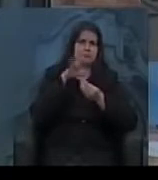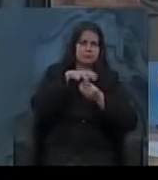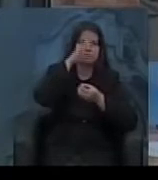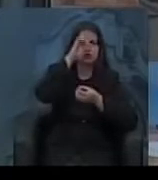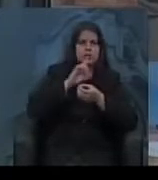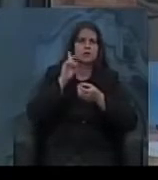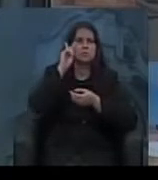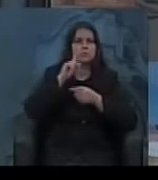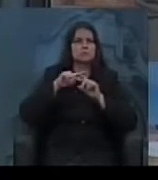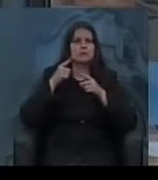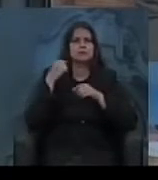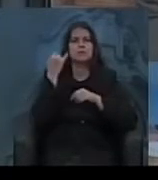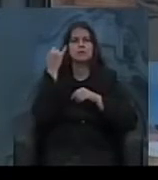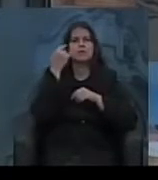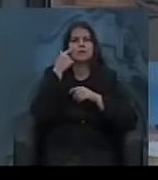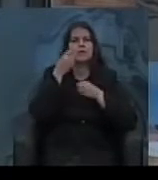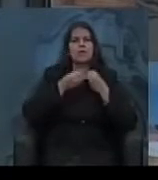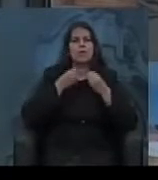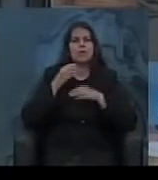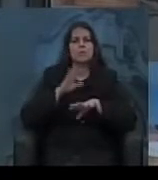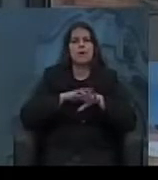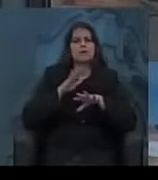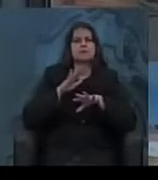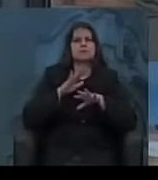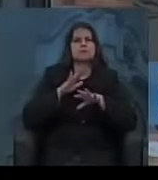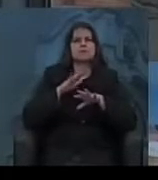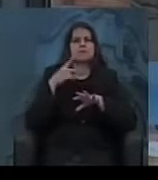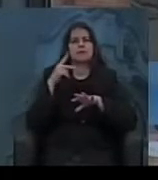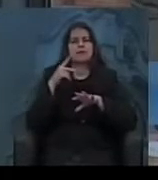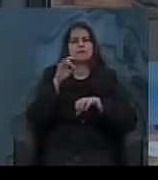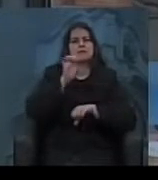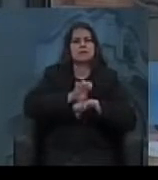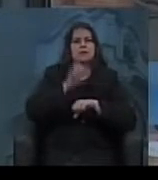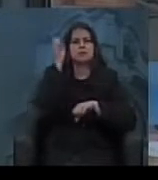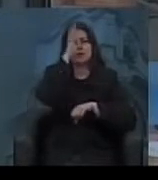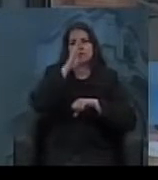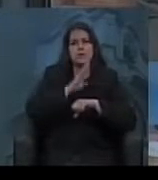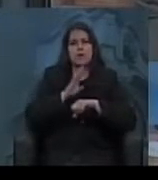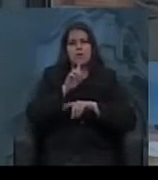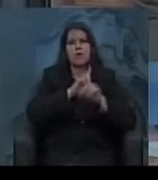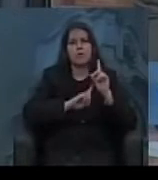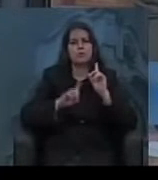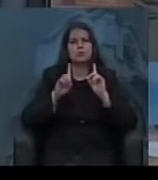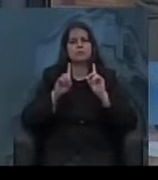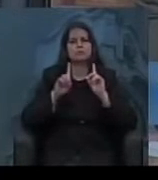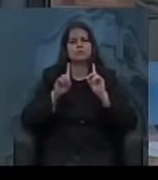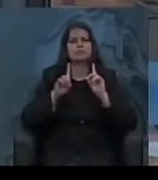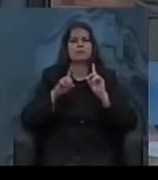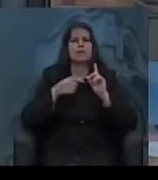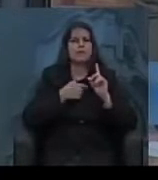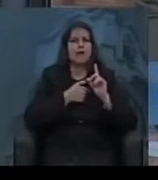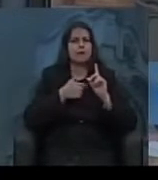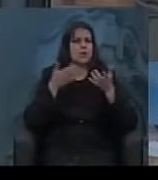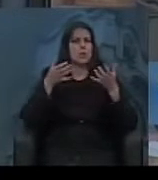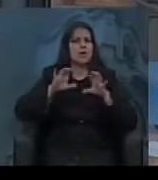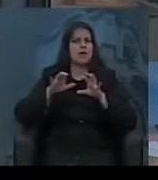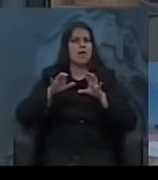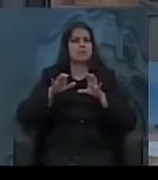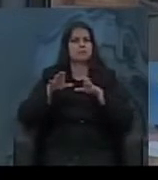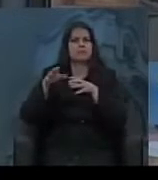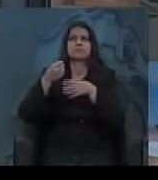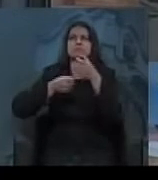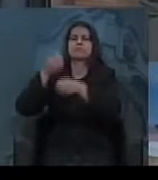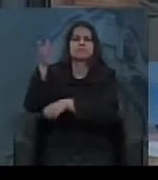é extremamente importante para consolidar o Estado Nacional. Tanto que o Vargas vai proibir até o estiamento de bandeiras estaduais, pela